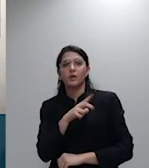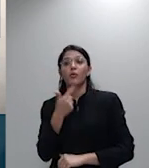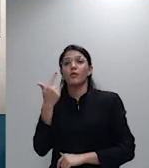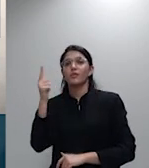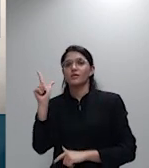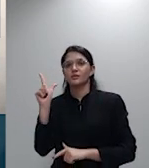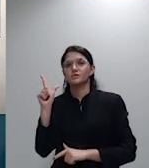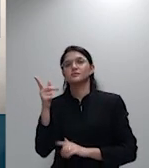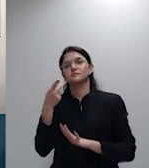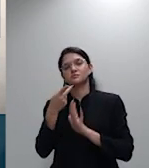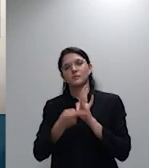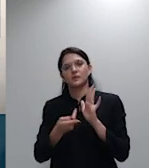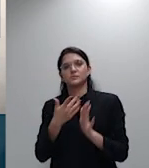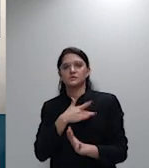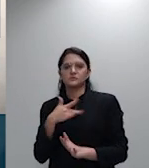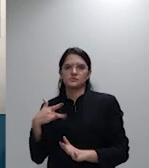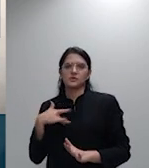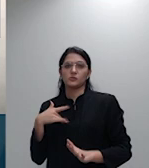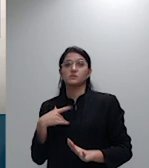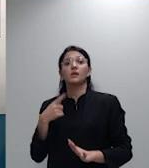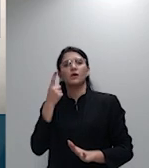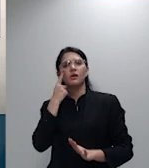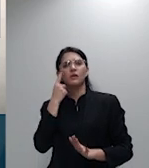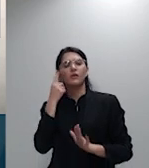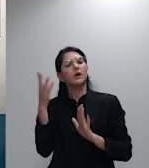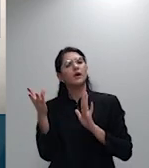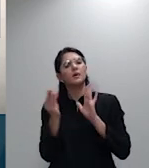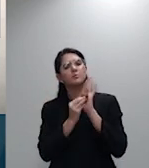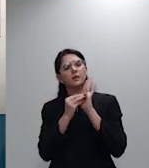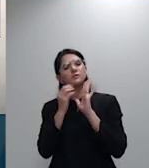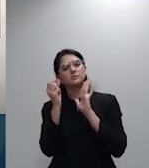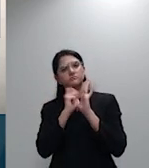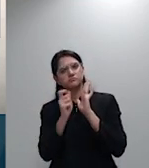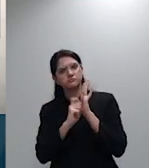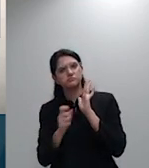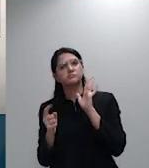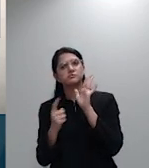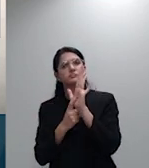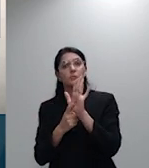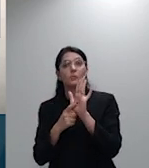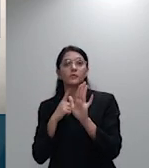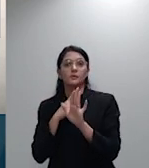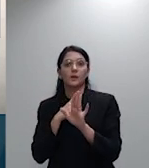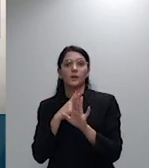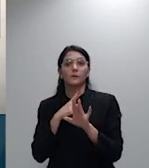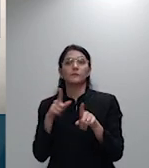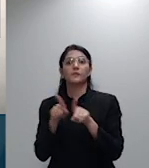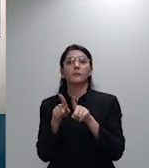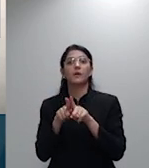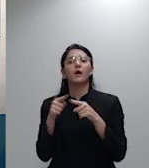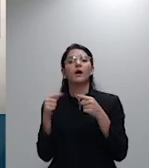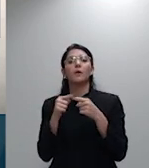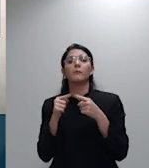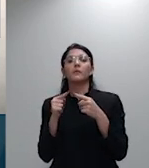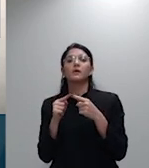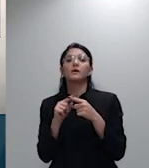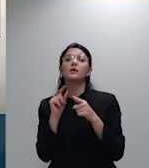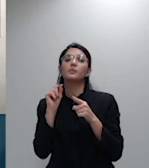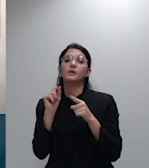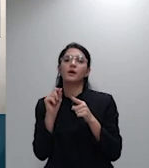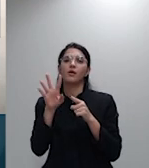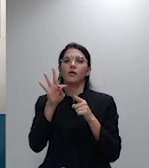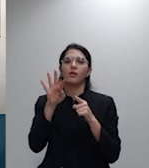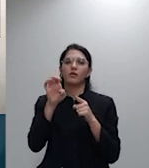transcritas em função disso as teses firmadas no tema 952 passaram a ser